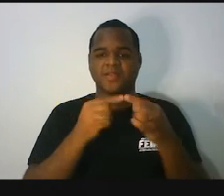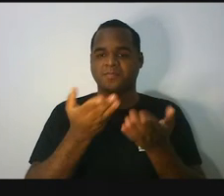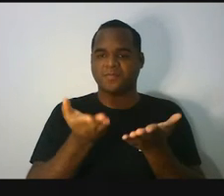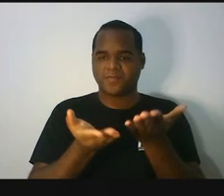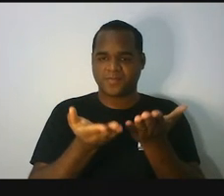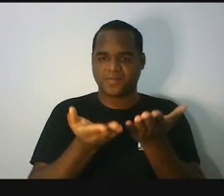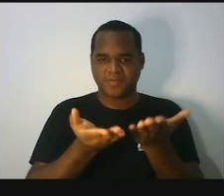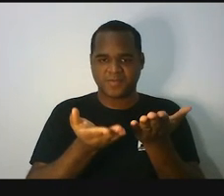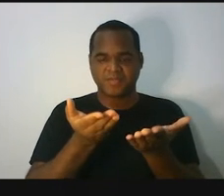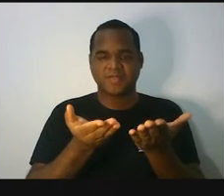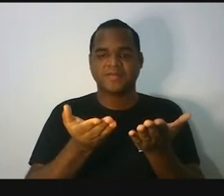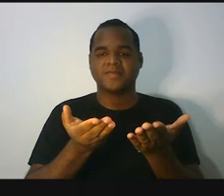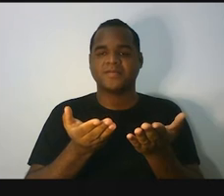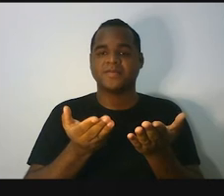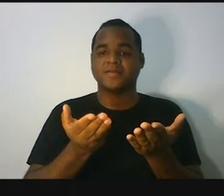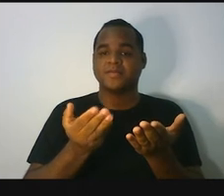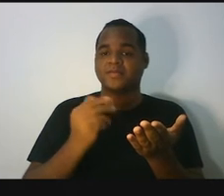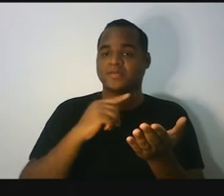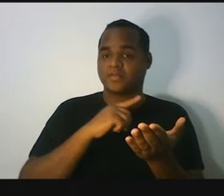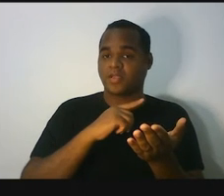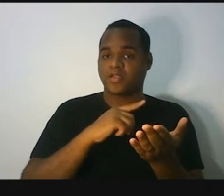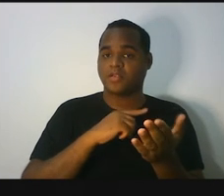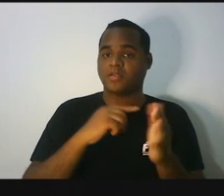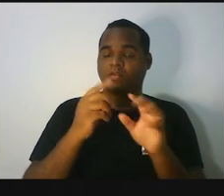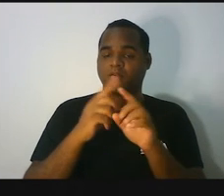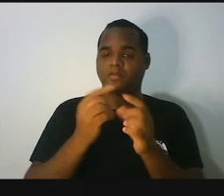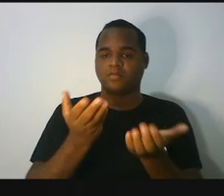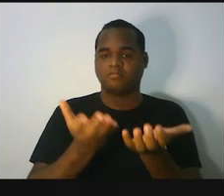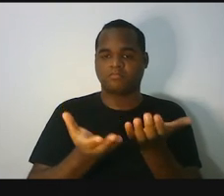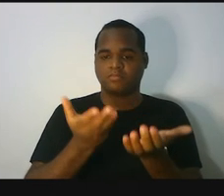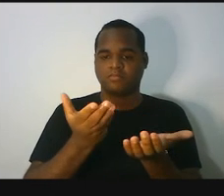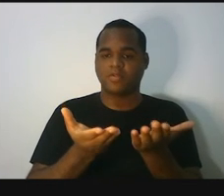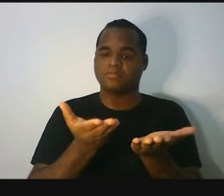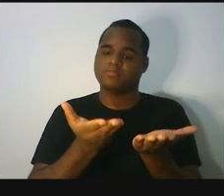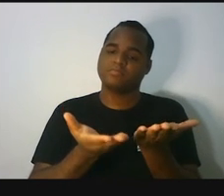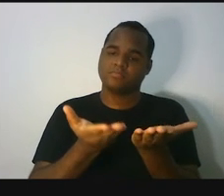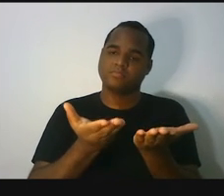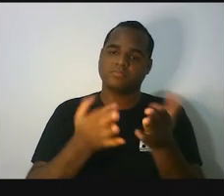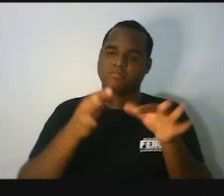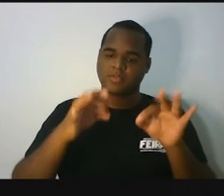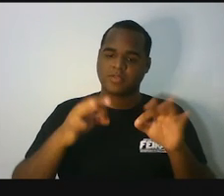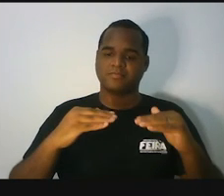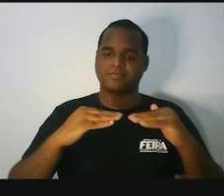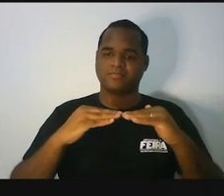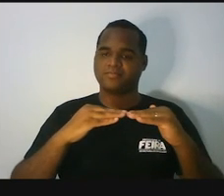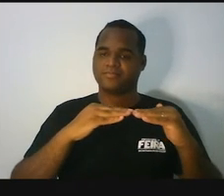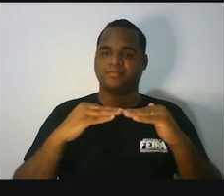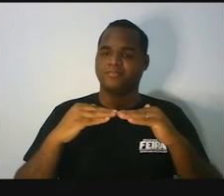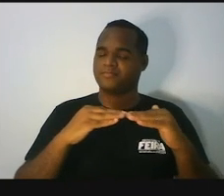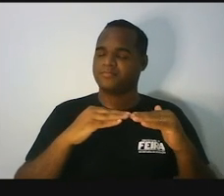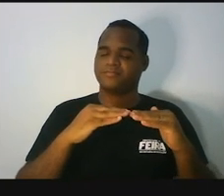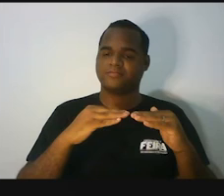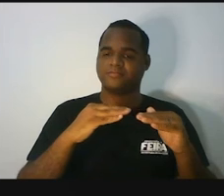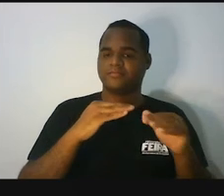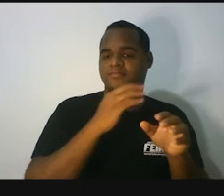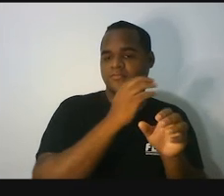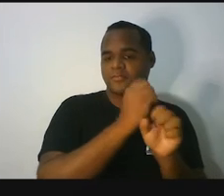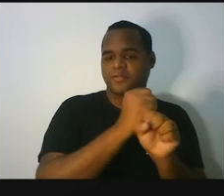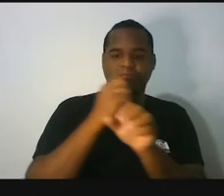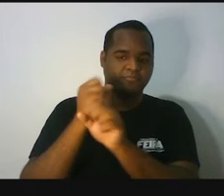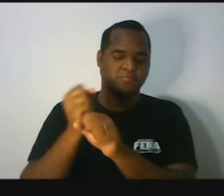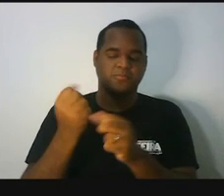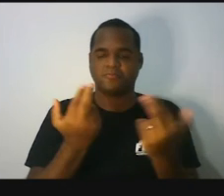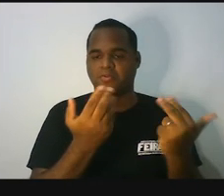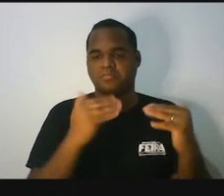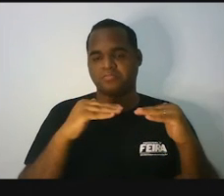balança representada na imagem os pratos estão em equilíbrio e as medidas de massa dos cubos são iguais entre